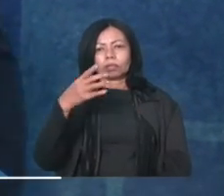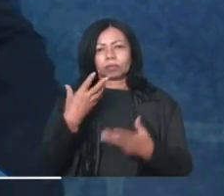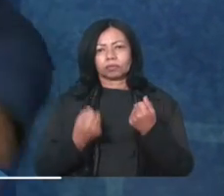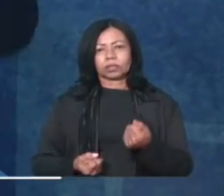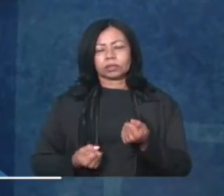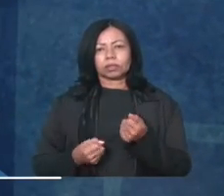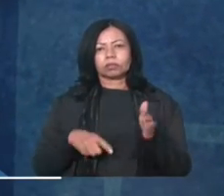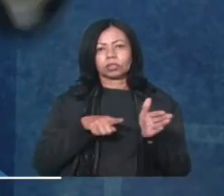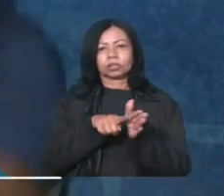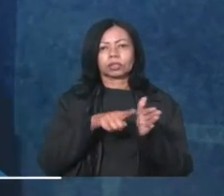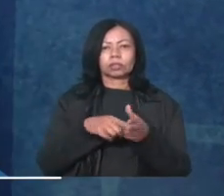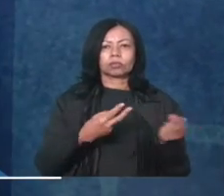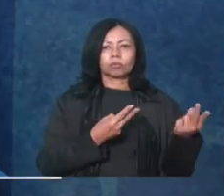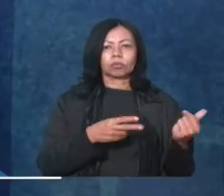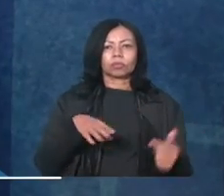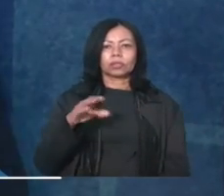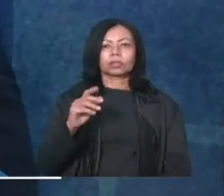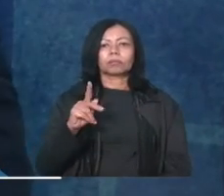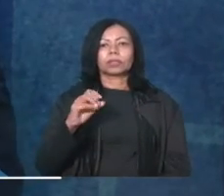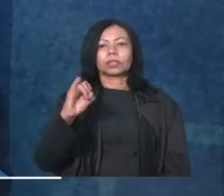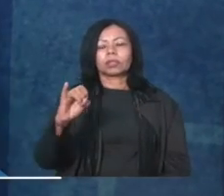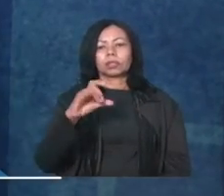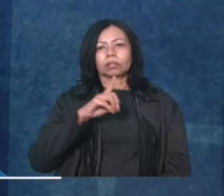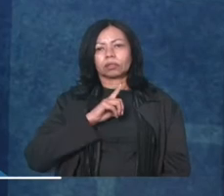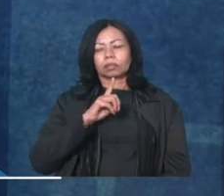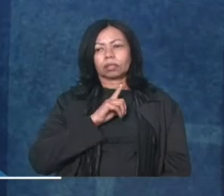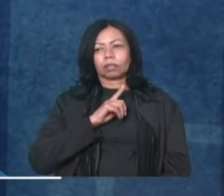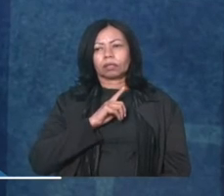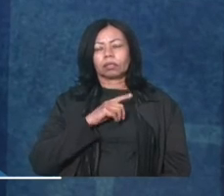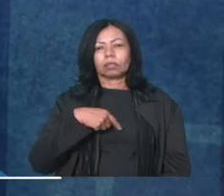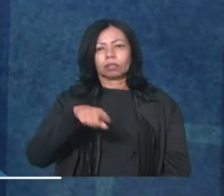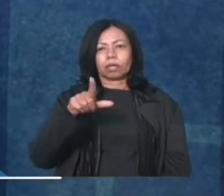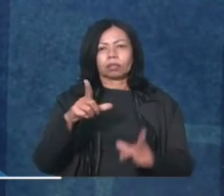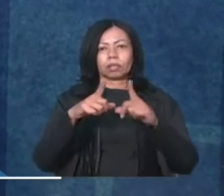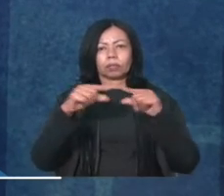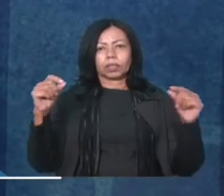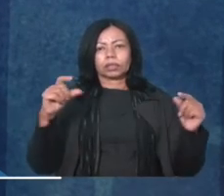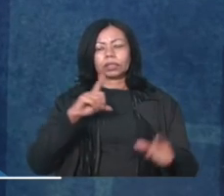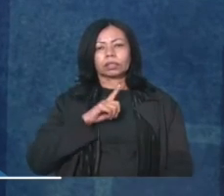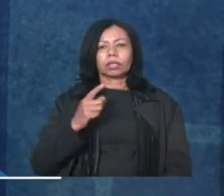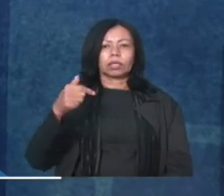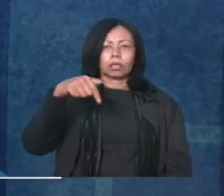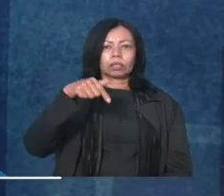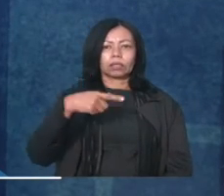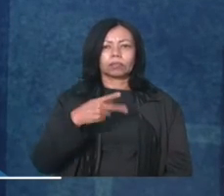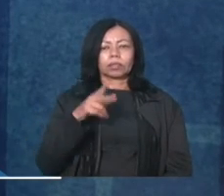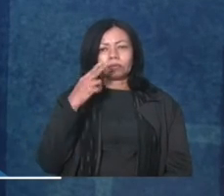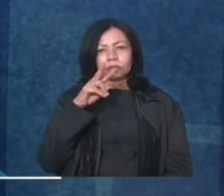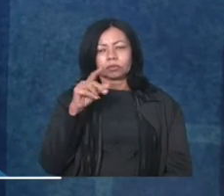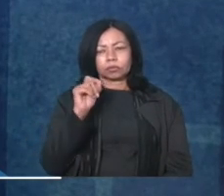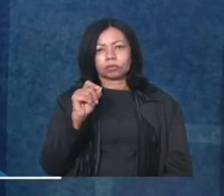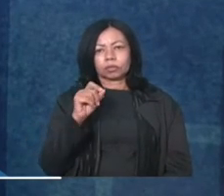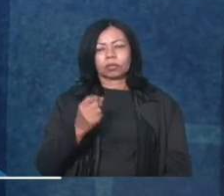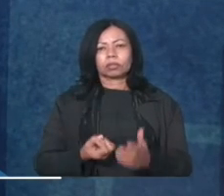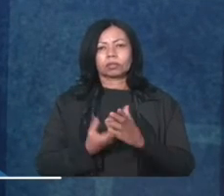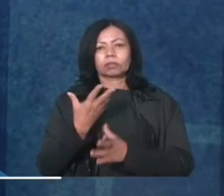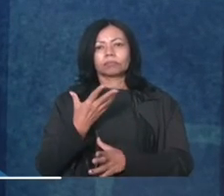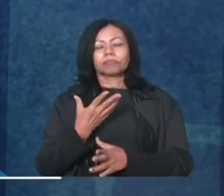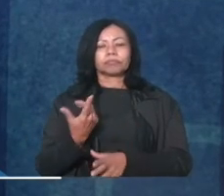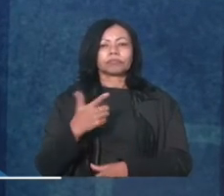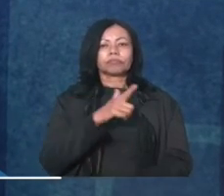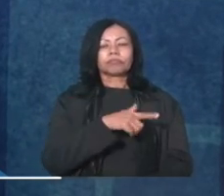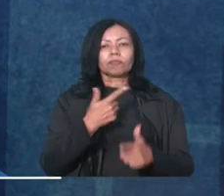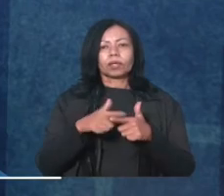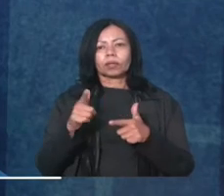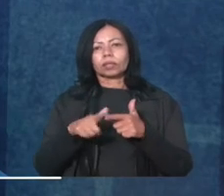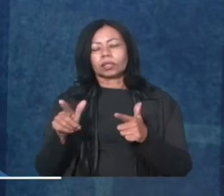Inquérito, como uma CPI que tem no Planalto, lá em Brasília, nós temos aqui para ver essa questão aí da Fundação São Francisco Xavier,